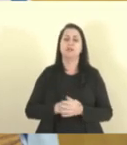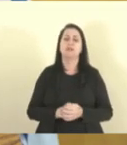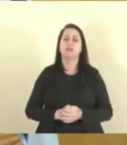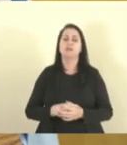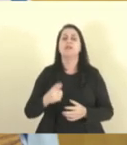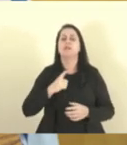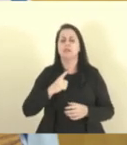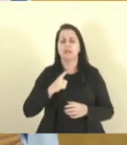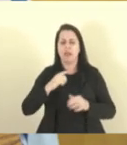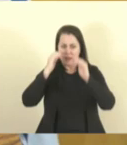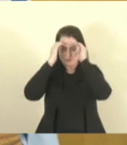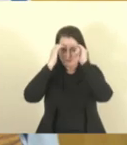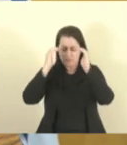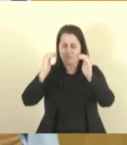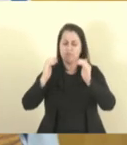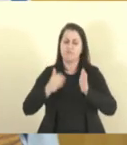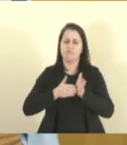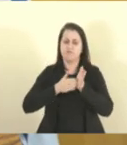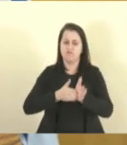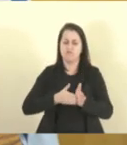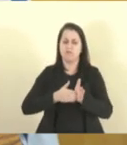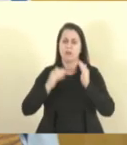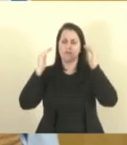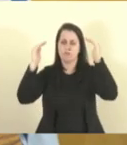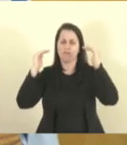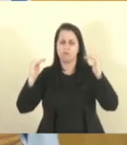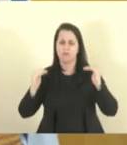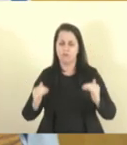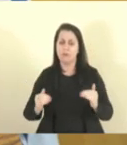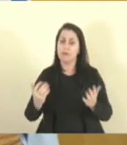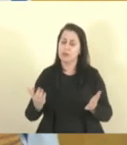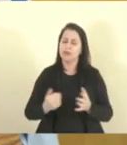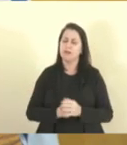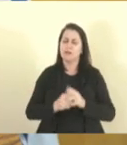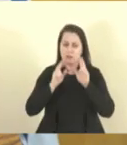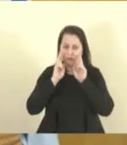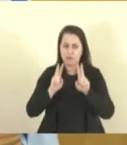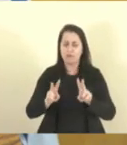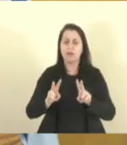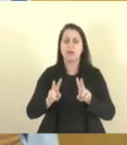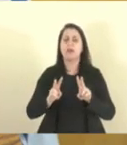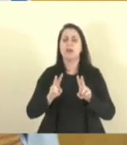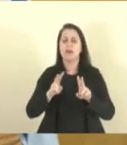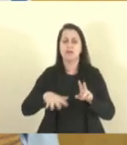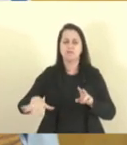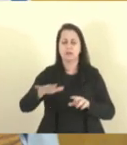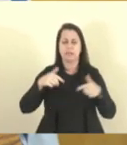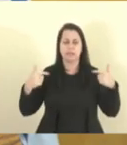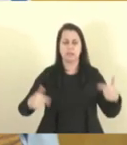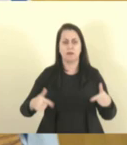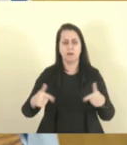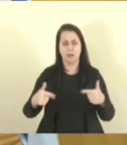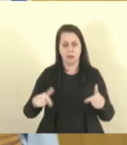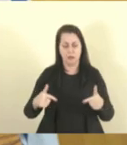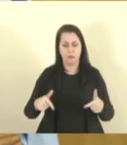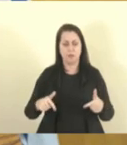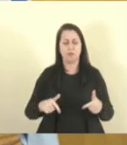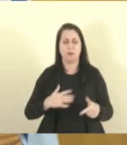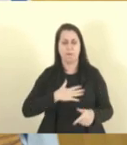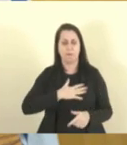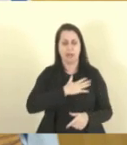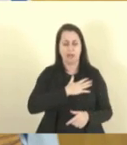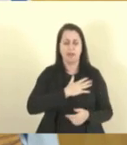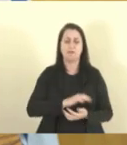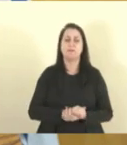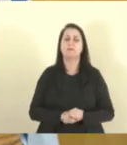disciplina e na hierarquia, ele possa contemplar seus servidores militares, que nós